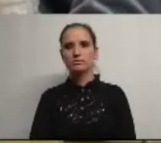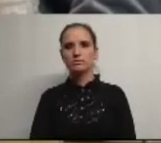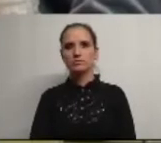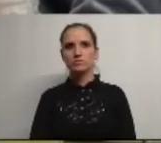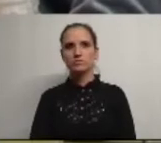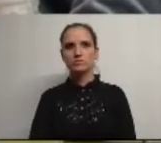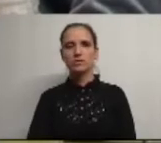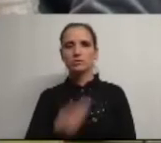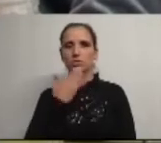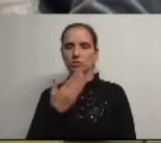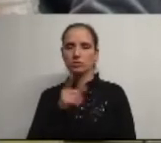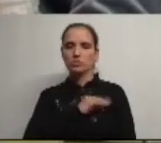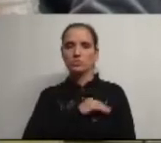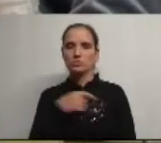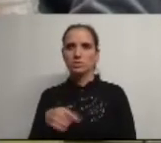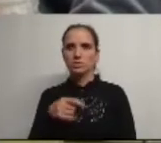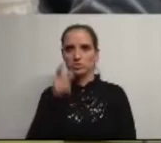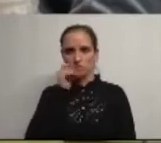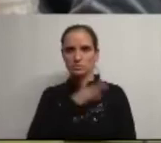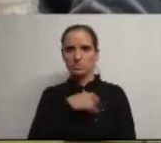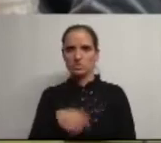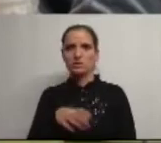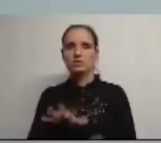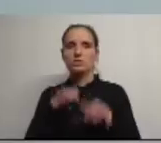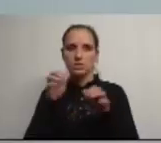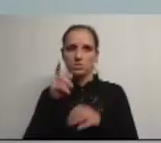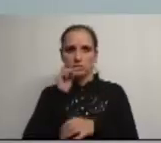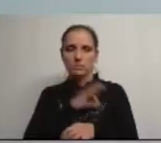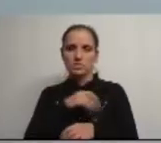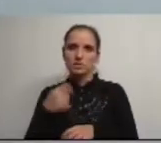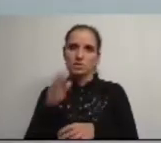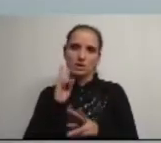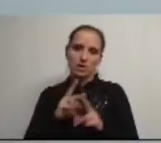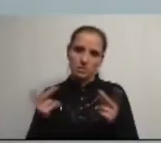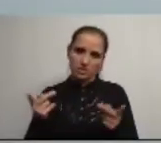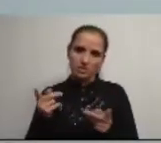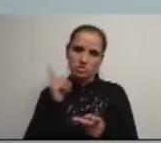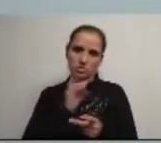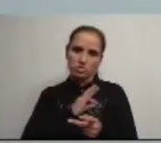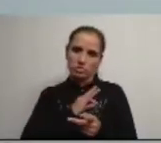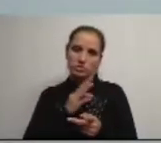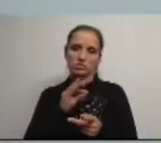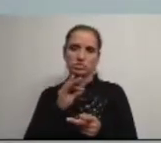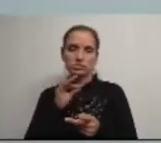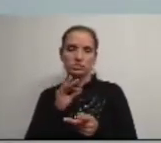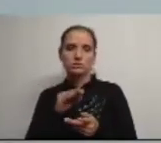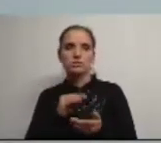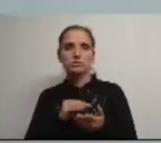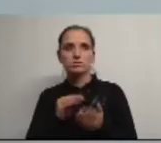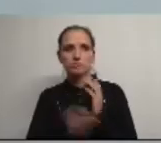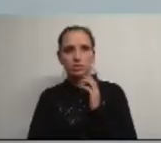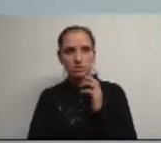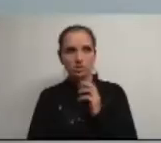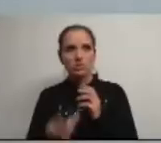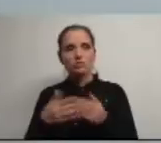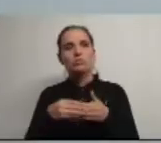muito obrigado senhor presidente senhor presidente da assembleia senhor presidente da câmara senhoras e senhores vereadores e permitam-me que deixe um